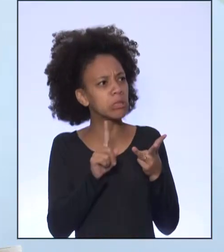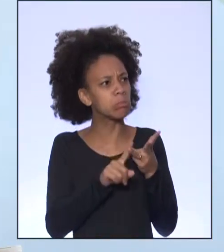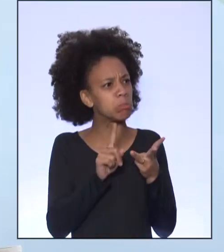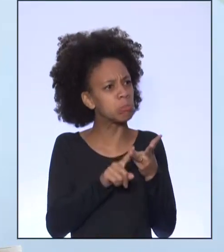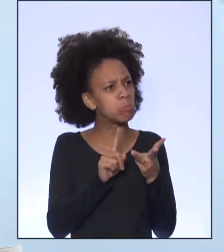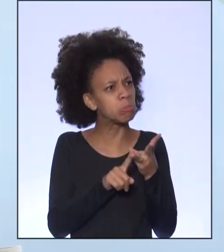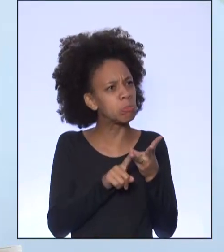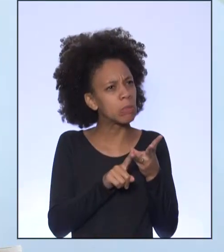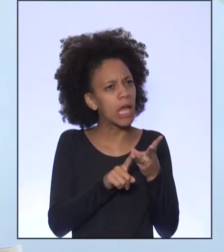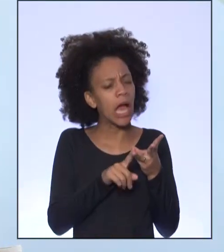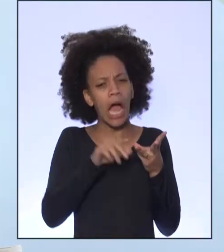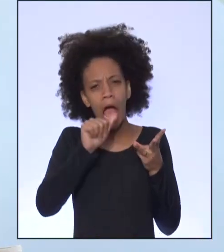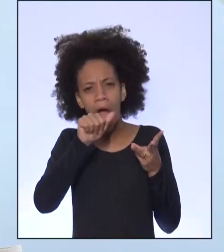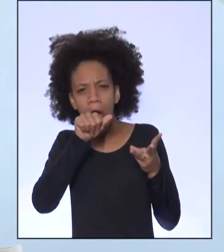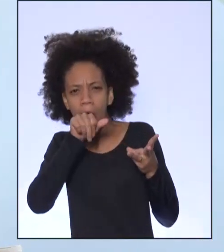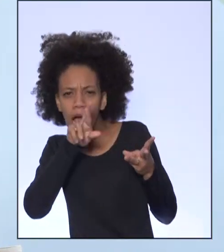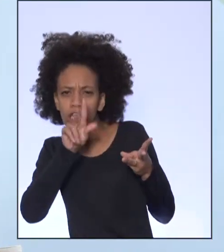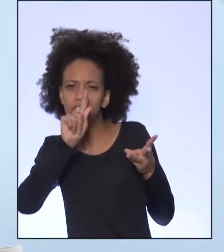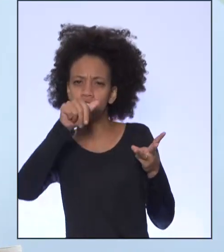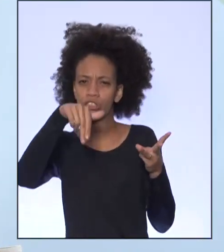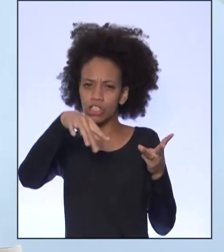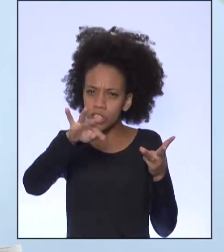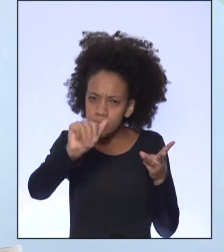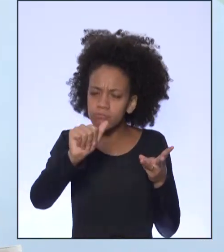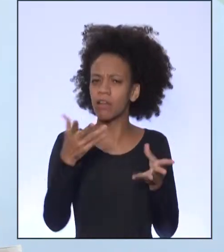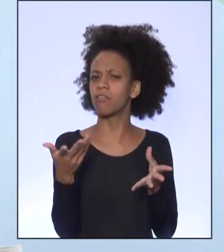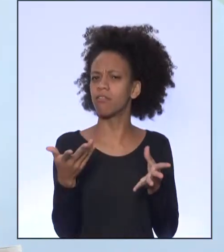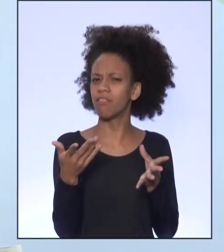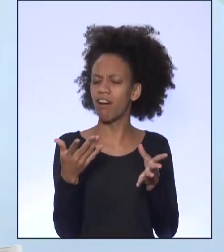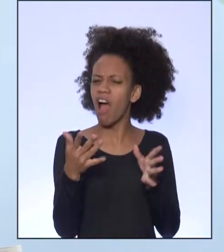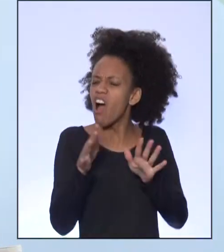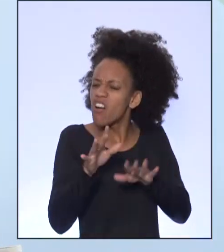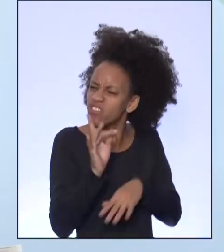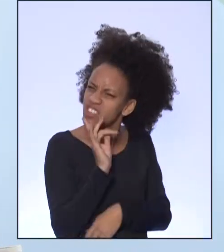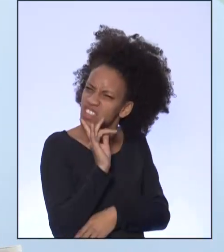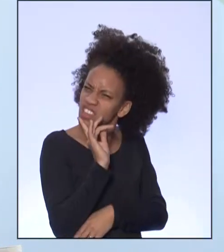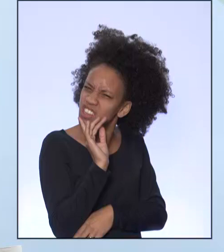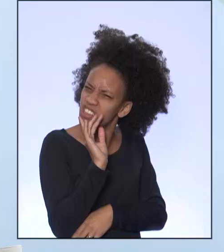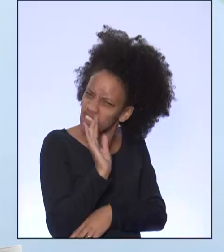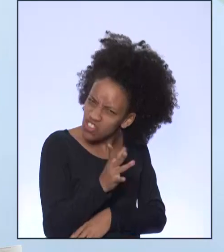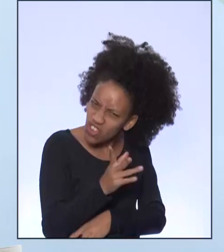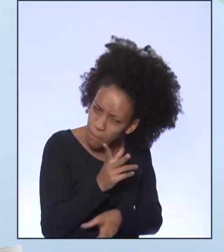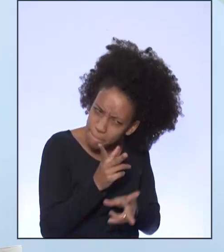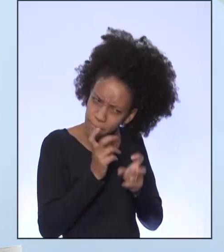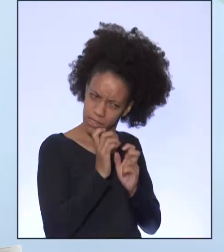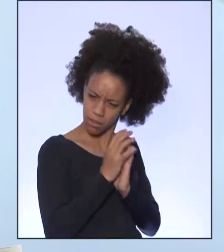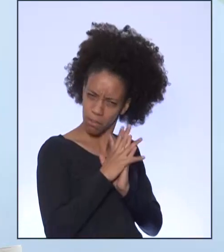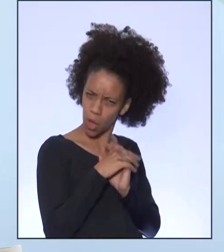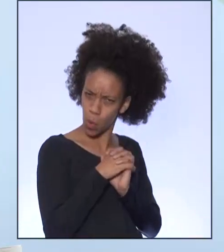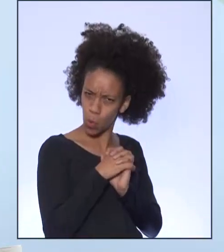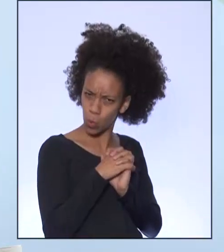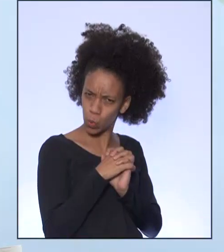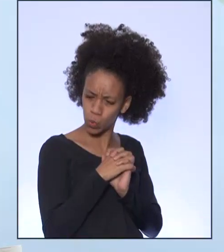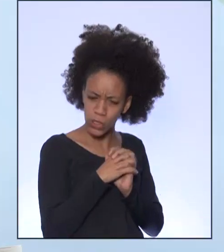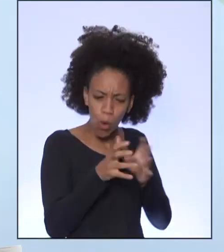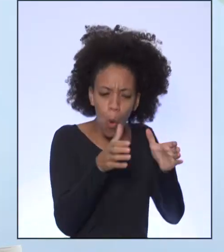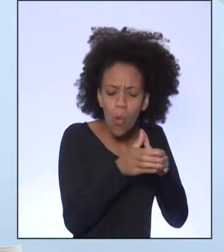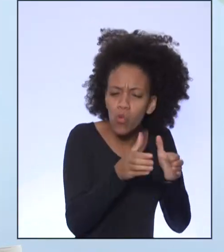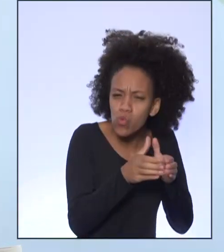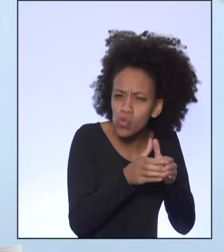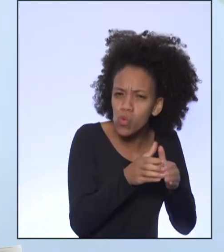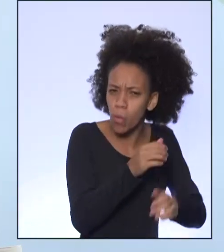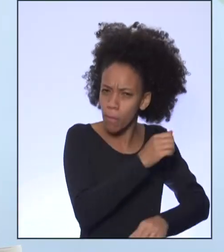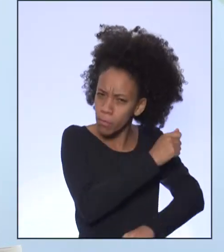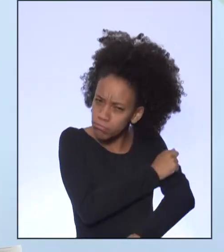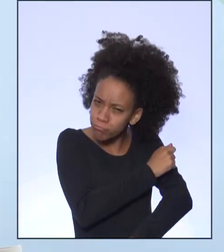já parou para refletir sobre alguns colegas, sobre a chegada desses seus amigos na sua escola, e